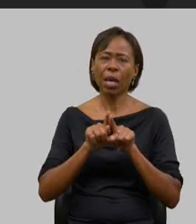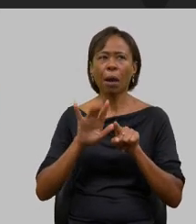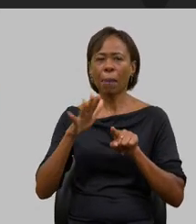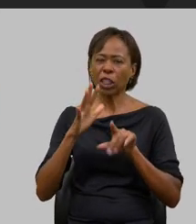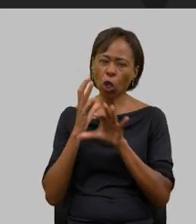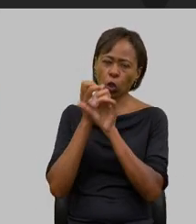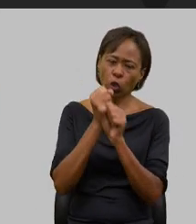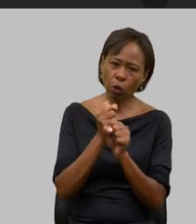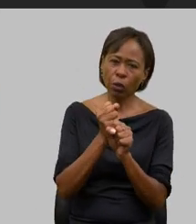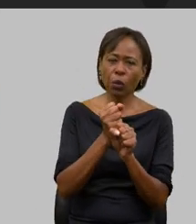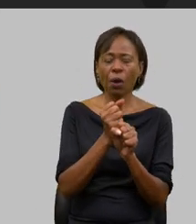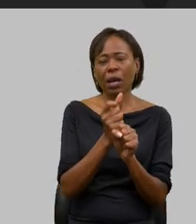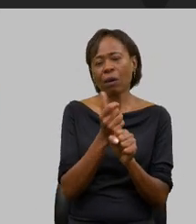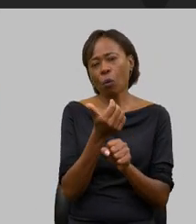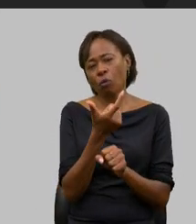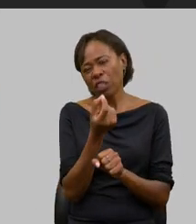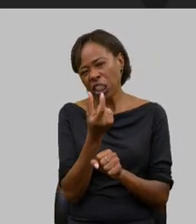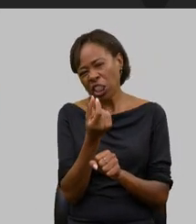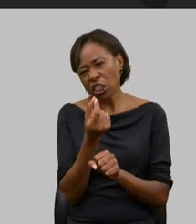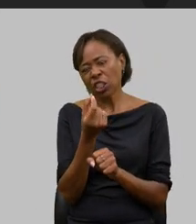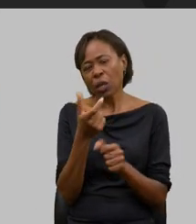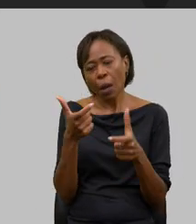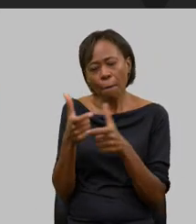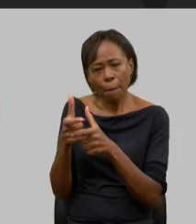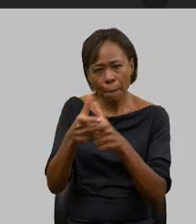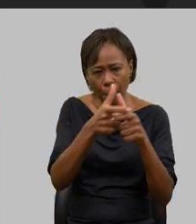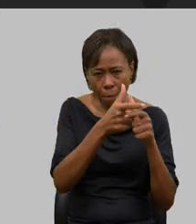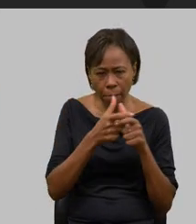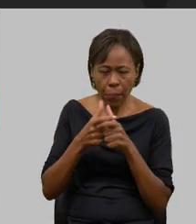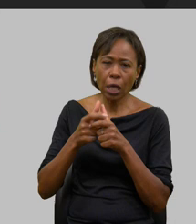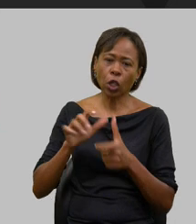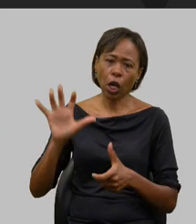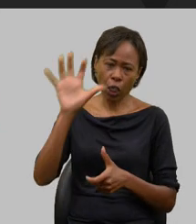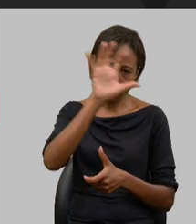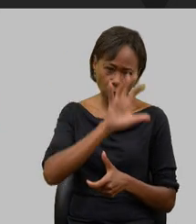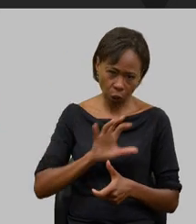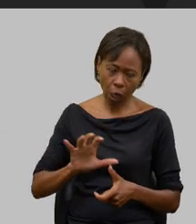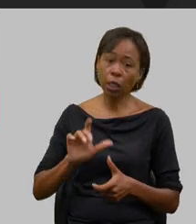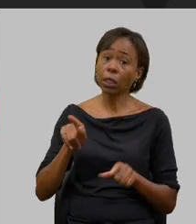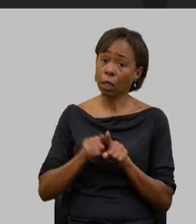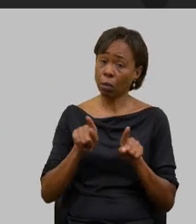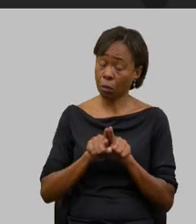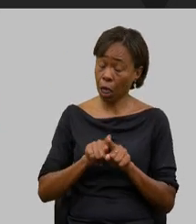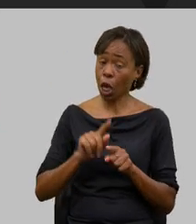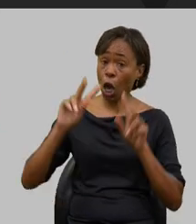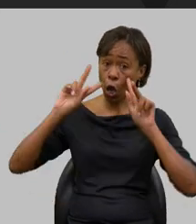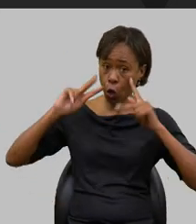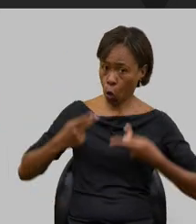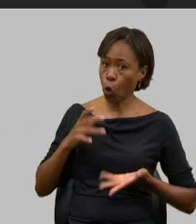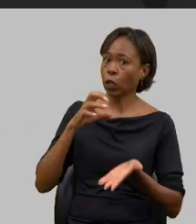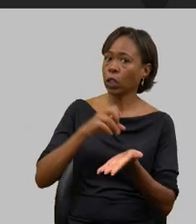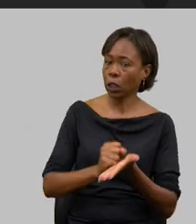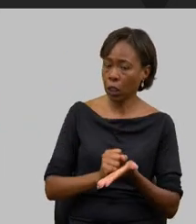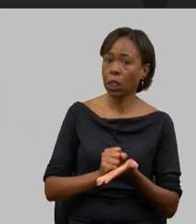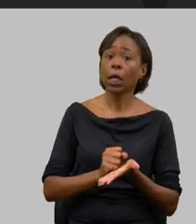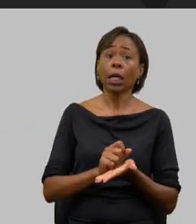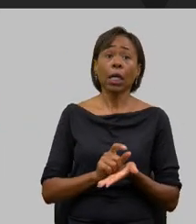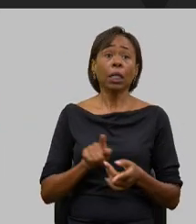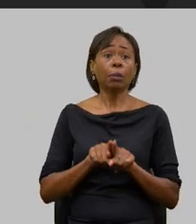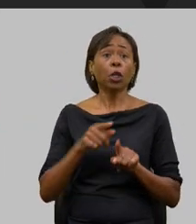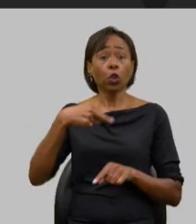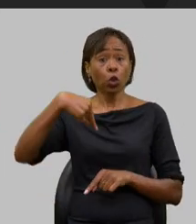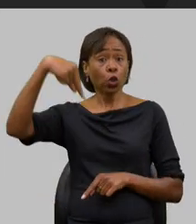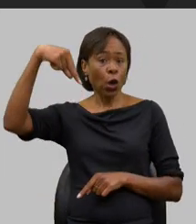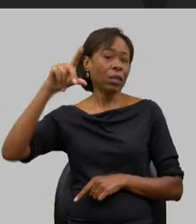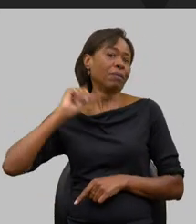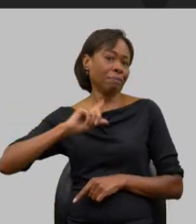20 micro-regiões reconhecidas em Minas Gerais região da Serra Geral já tem um reconhecimento lá no norte de Minas e